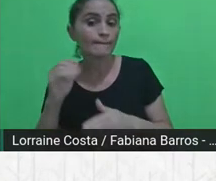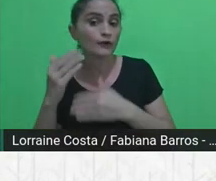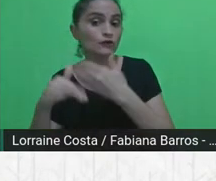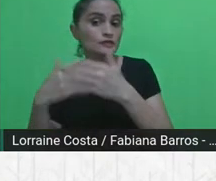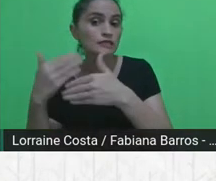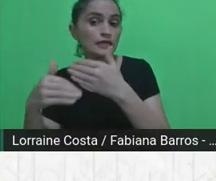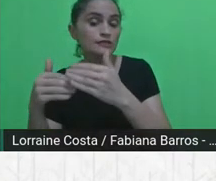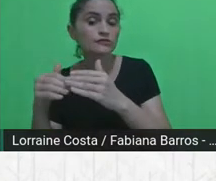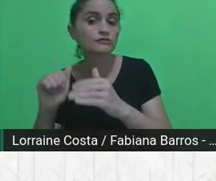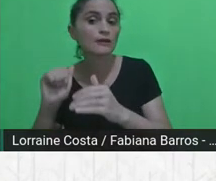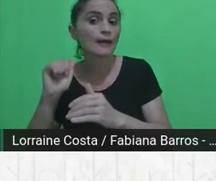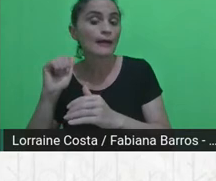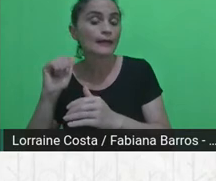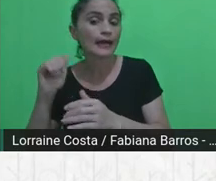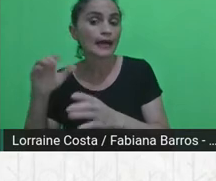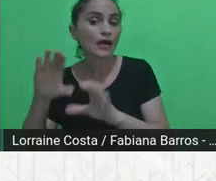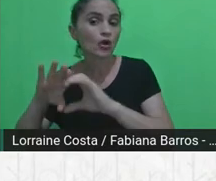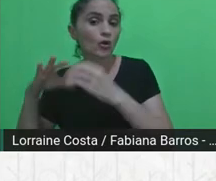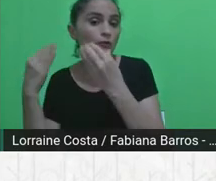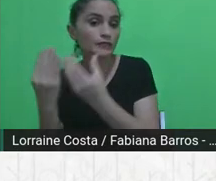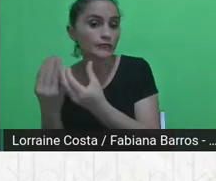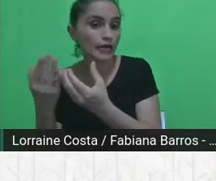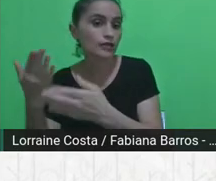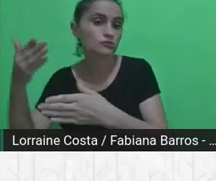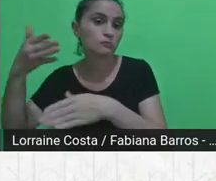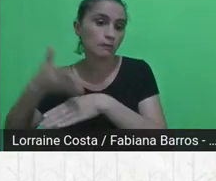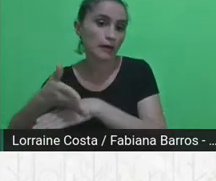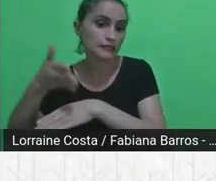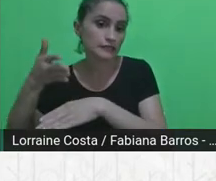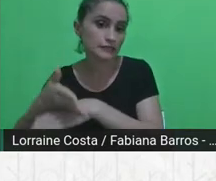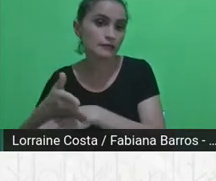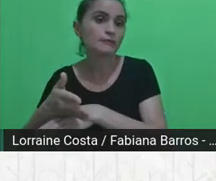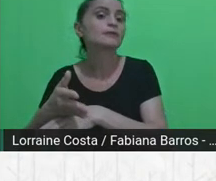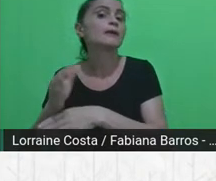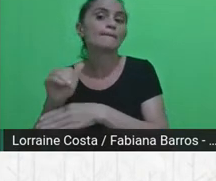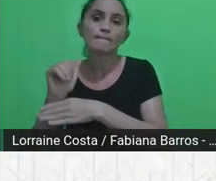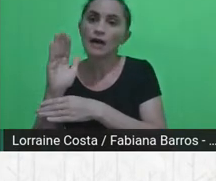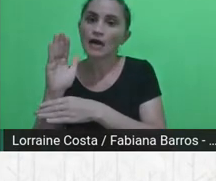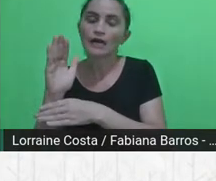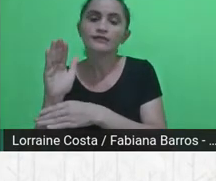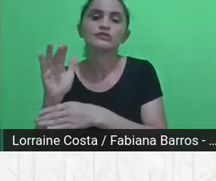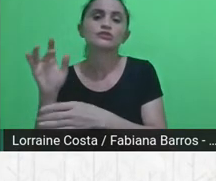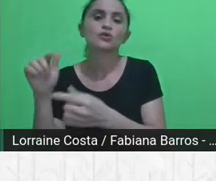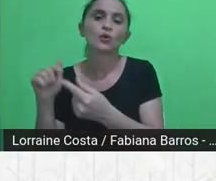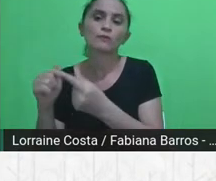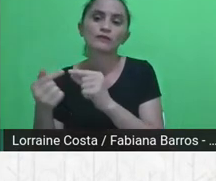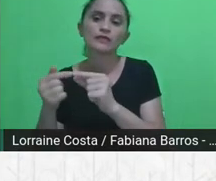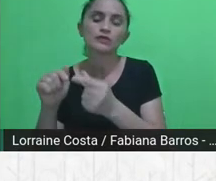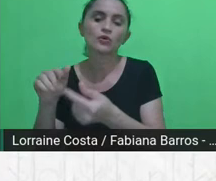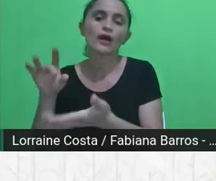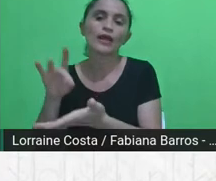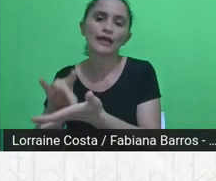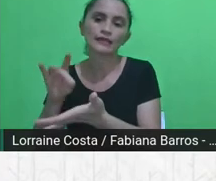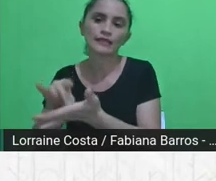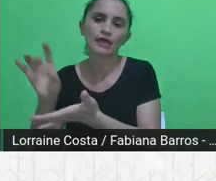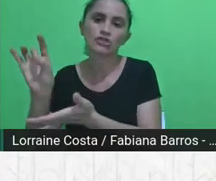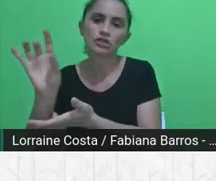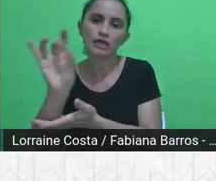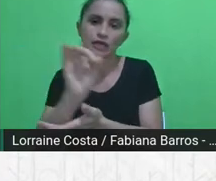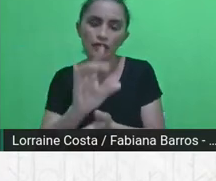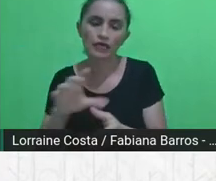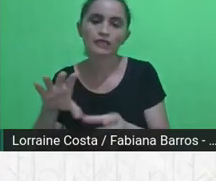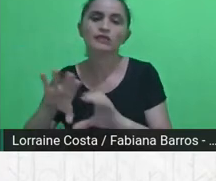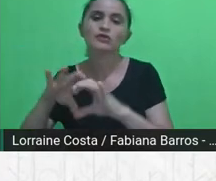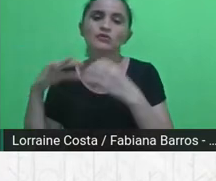adequados às diversas realidades. Pode passar, por favor. Então, essa